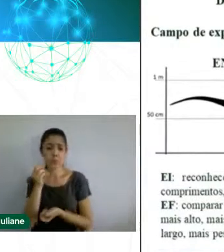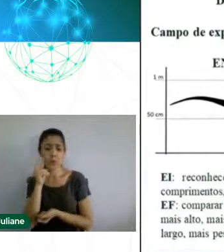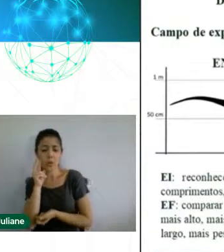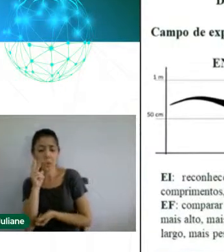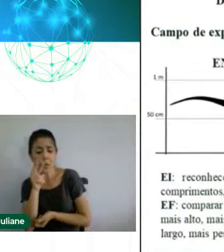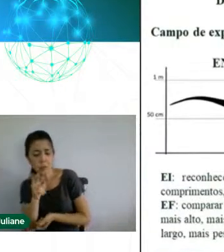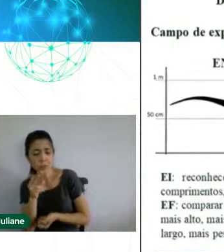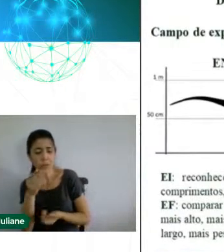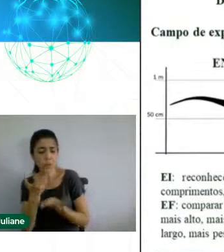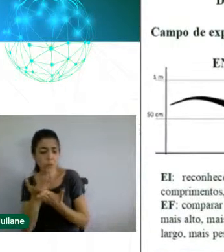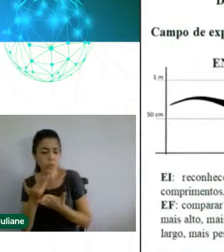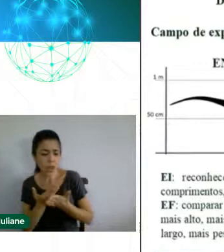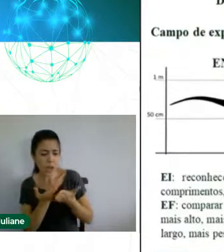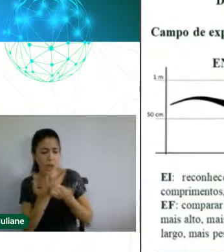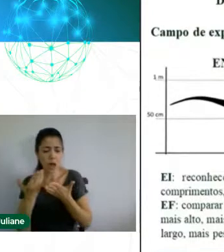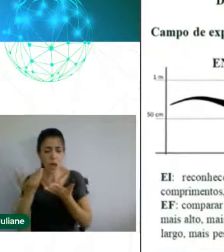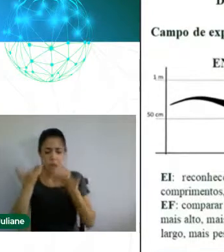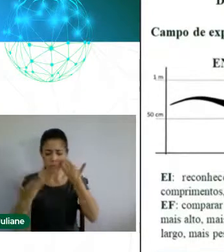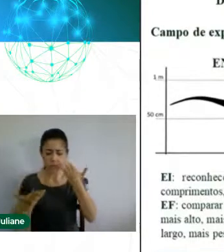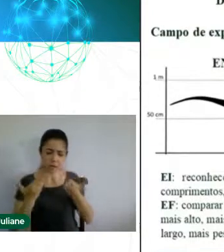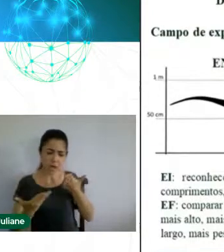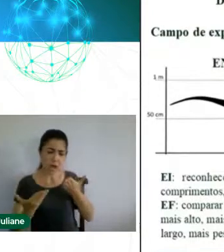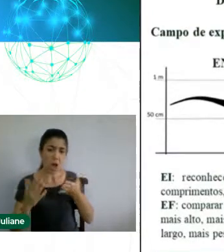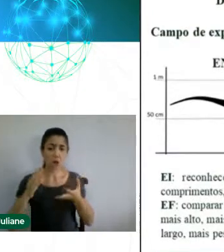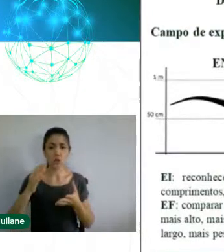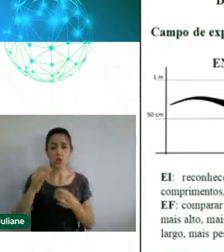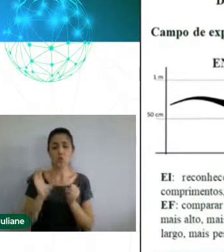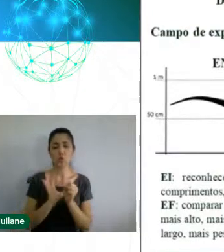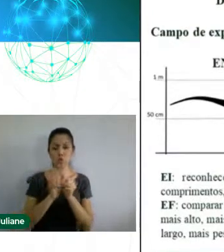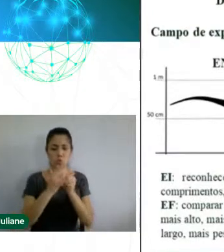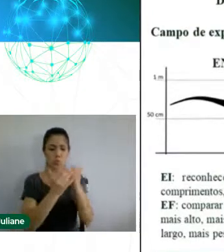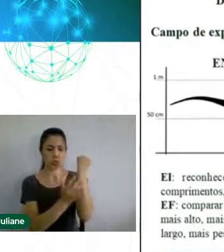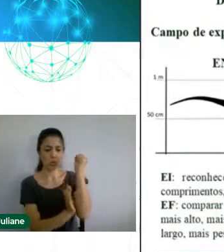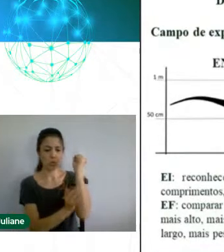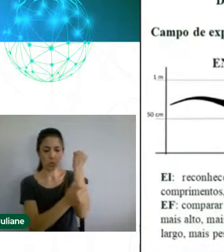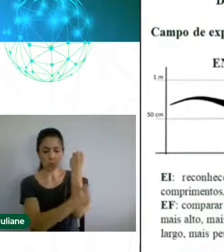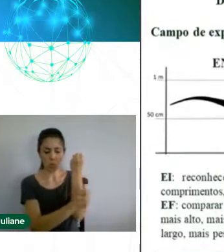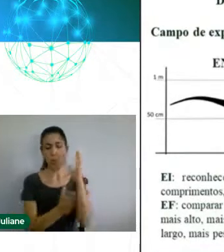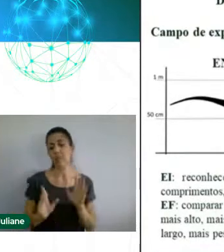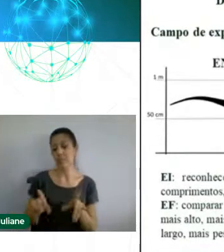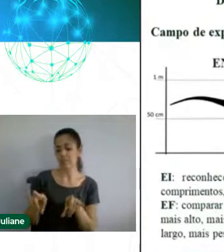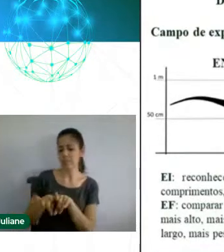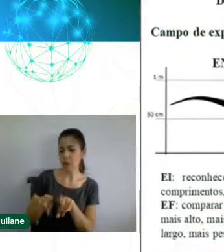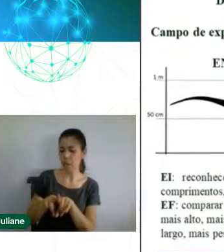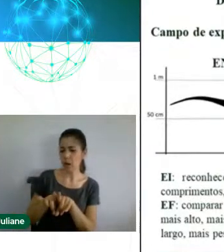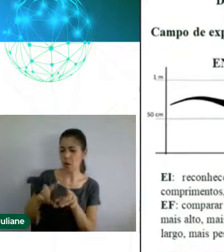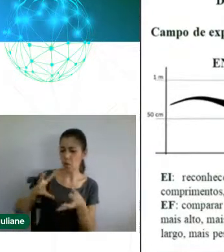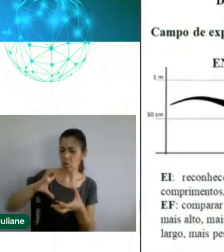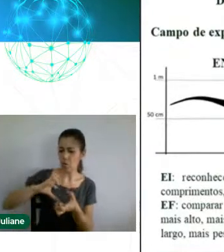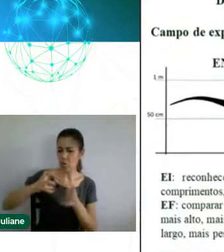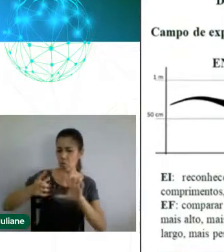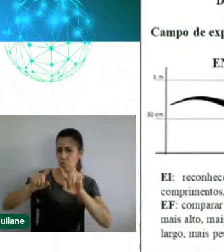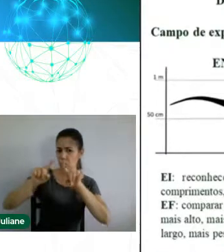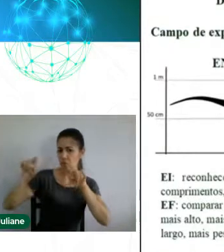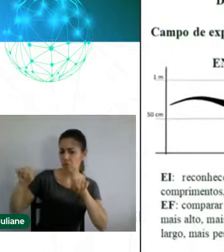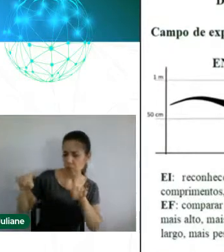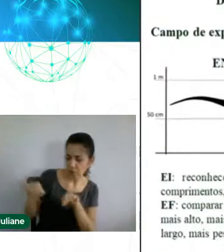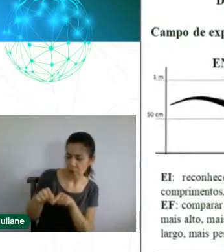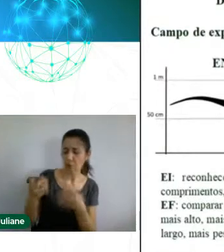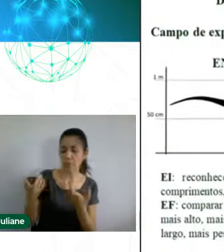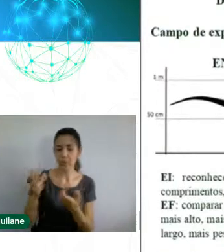formas, com relações de para baixo e para cima, como nas demais atividades visualizadas. Os nomes dos dinossauros também possibilitam desenvolver